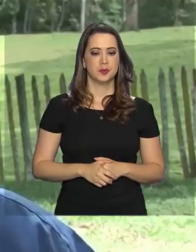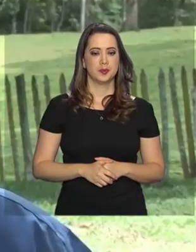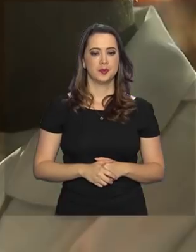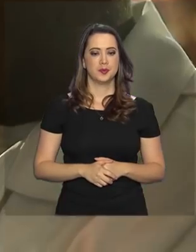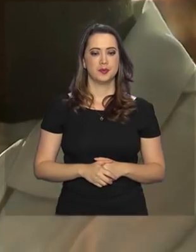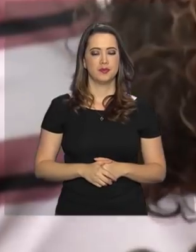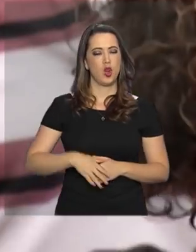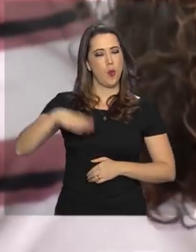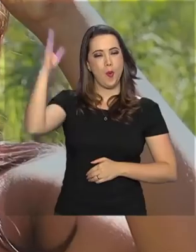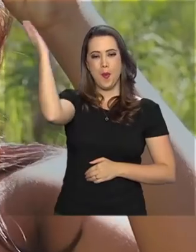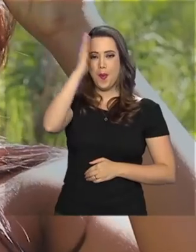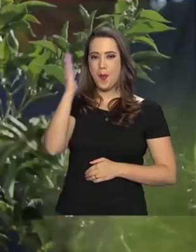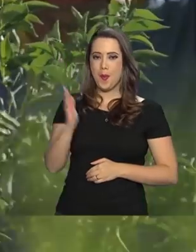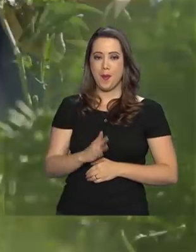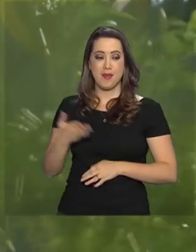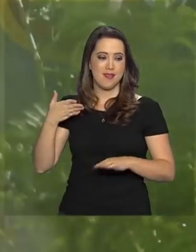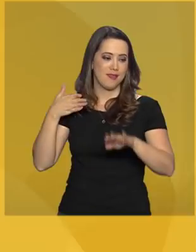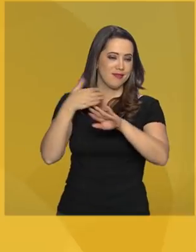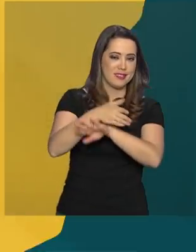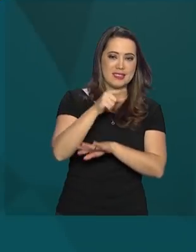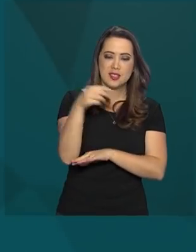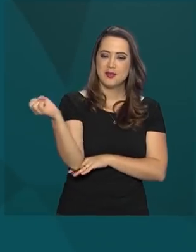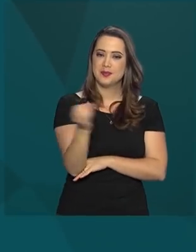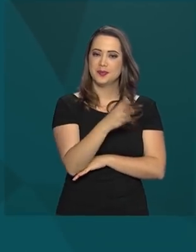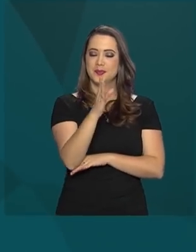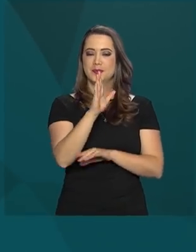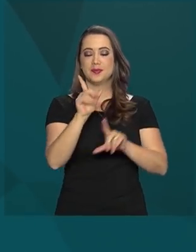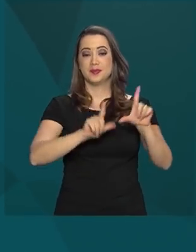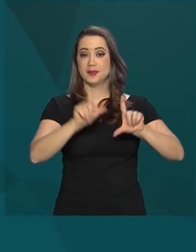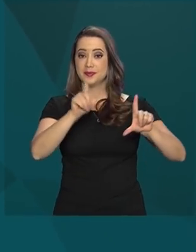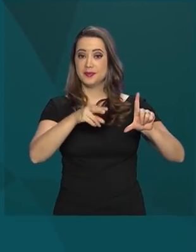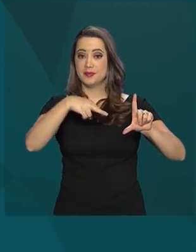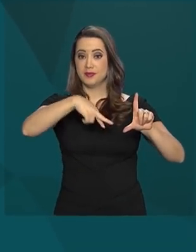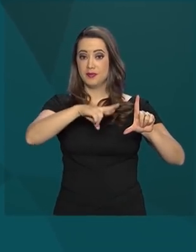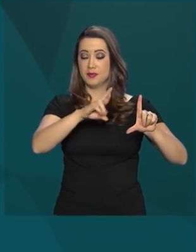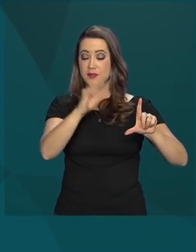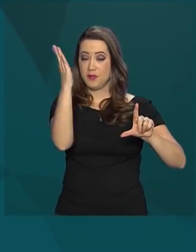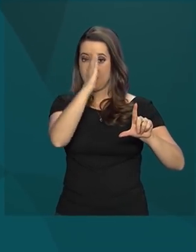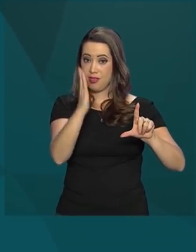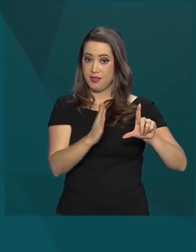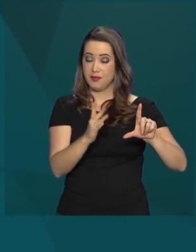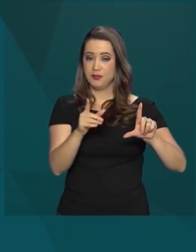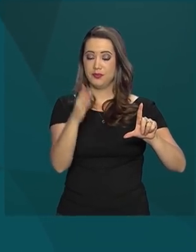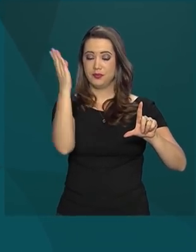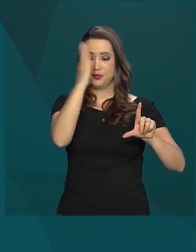O Brasil passa aqui, na nova programação da TV Brasil.